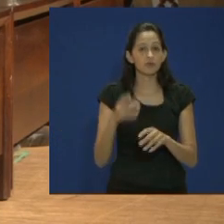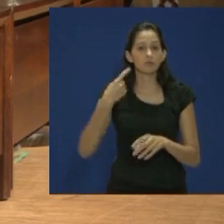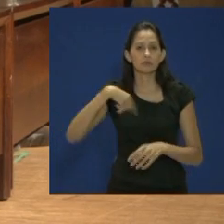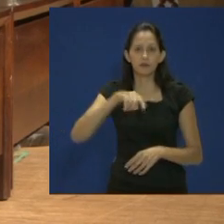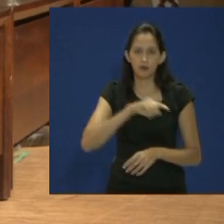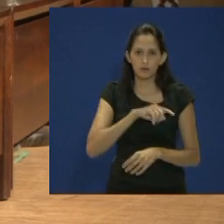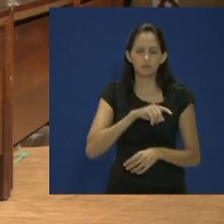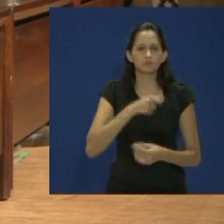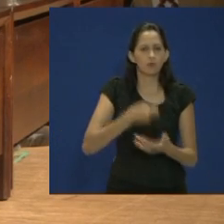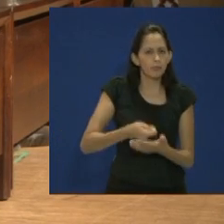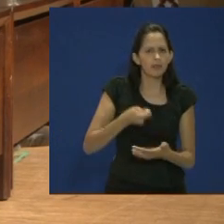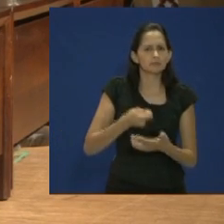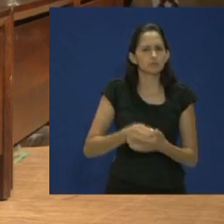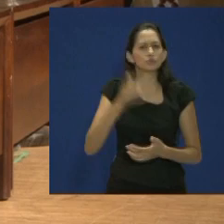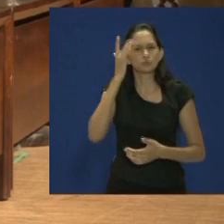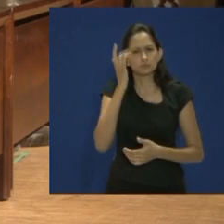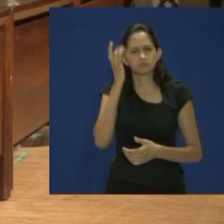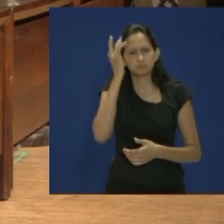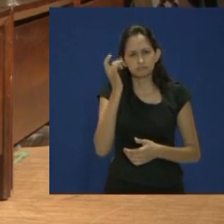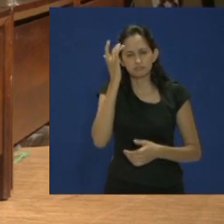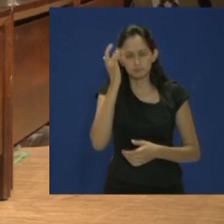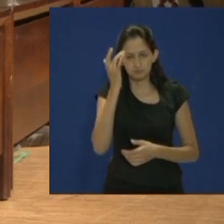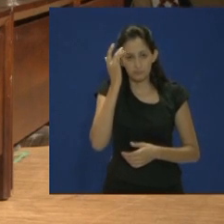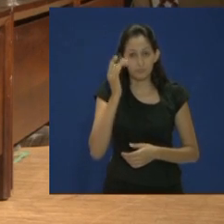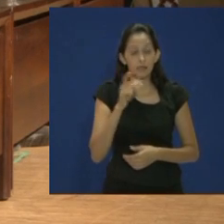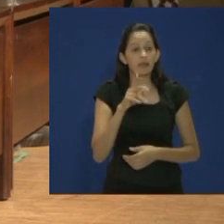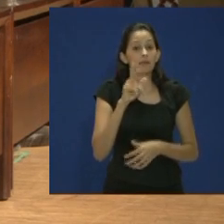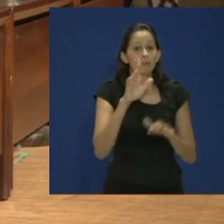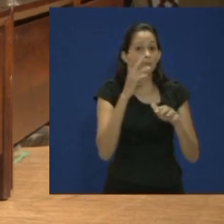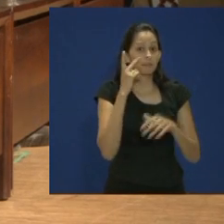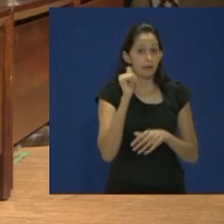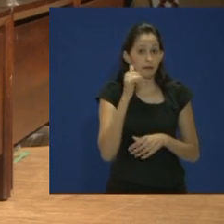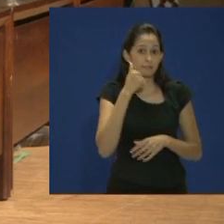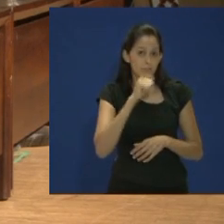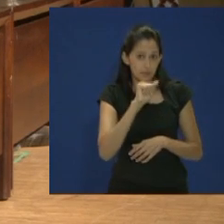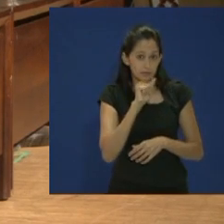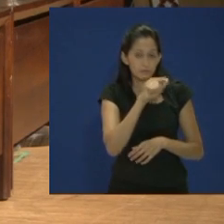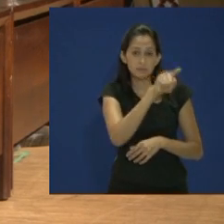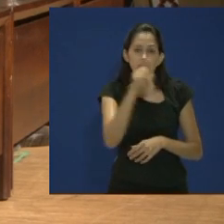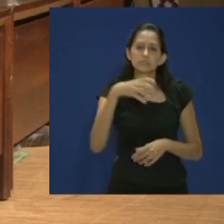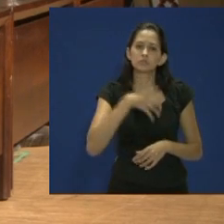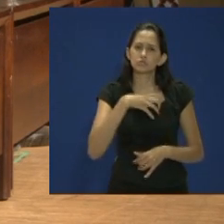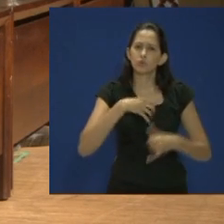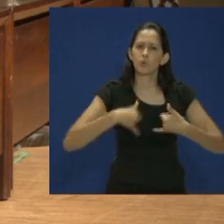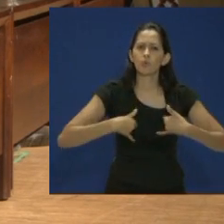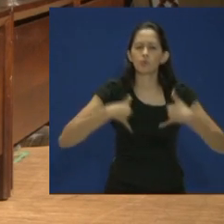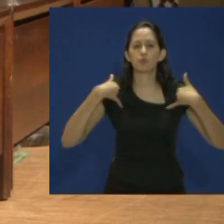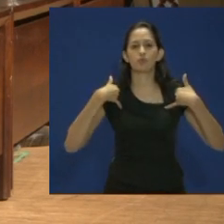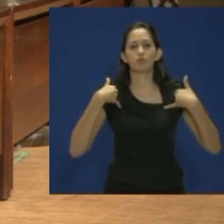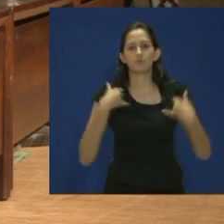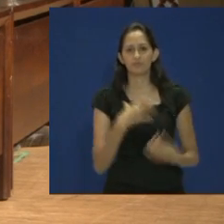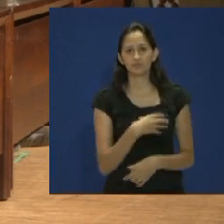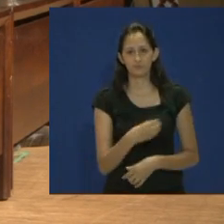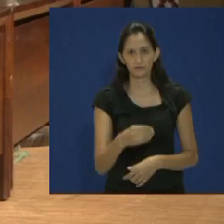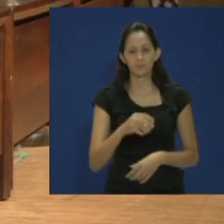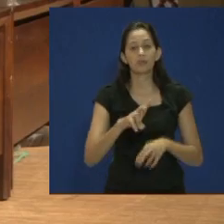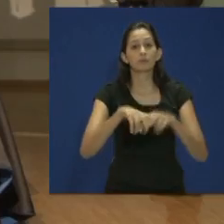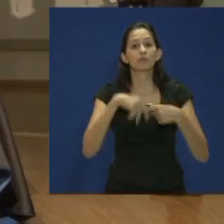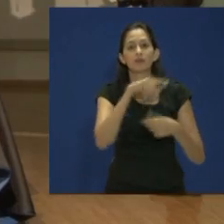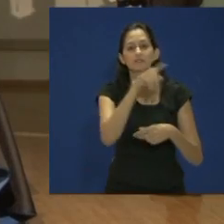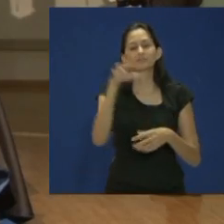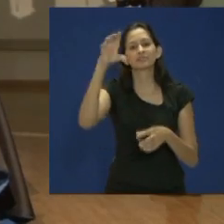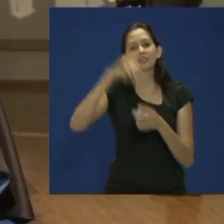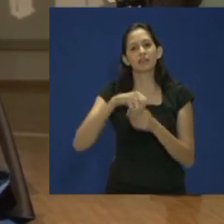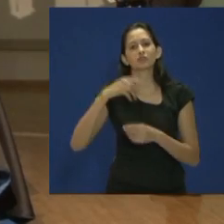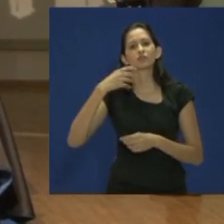ensinado e cobrado sempre. Pais, sintam orgulho dos seus filhos. Vocês fazem parte da nossa história.